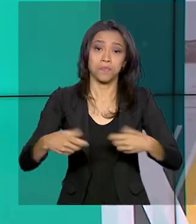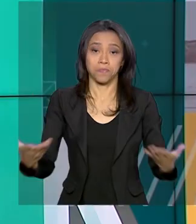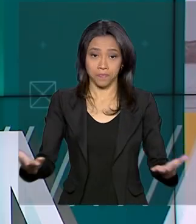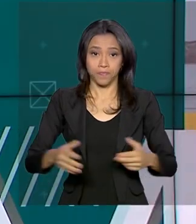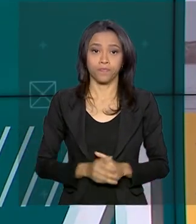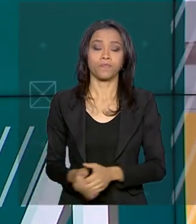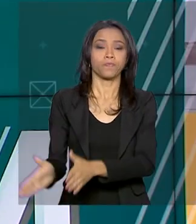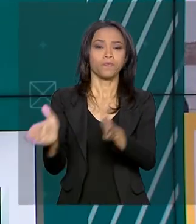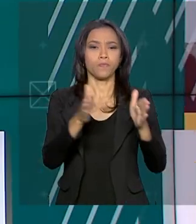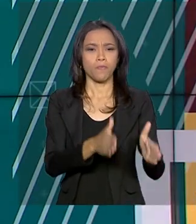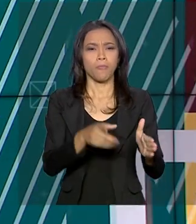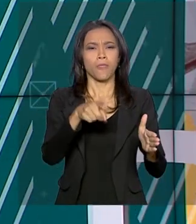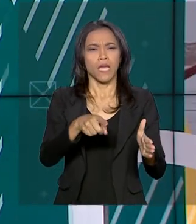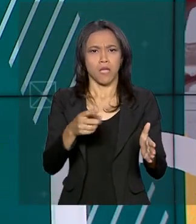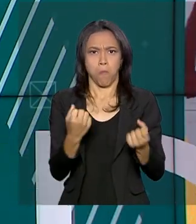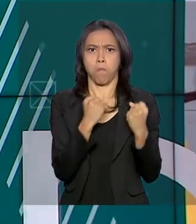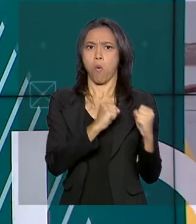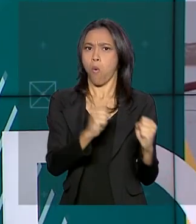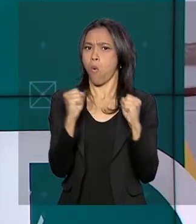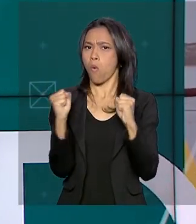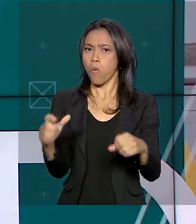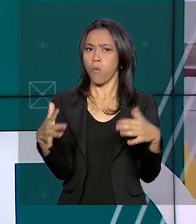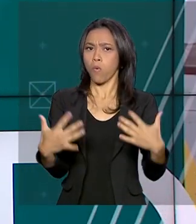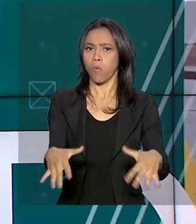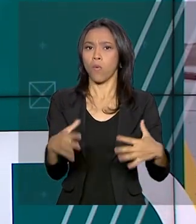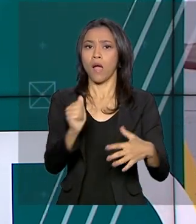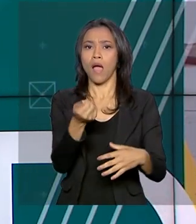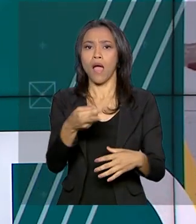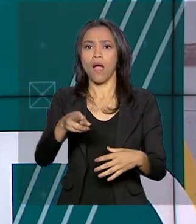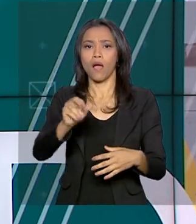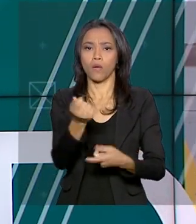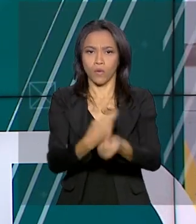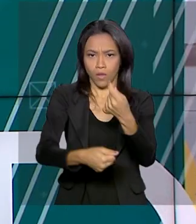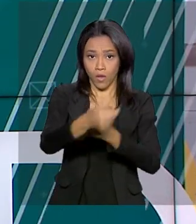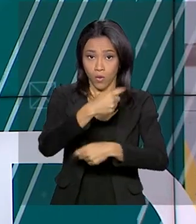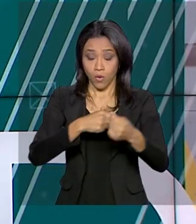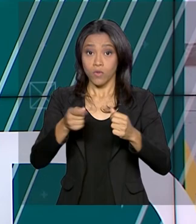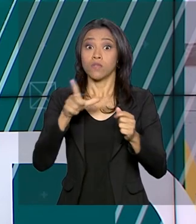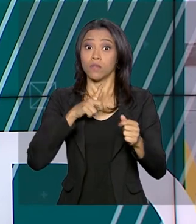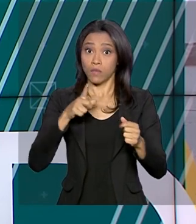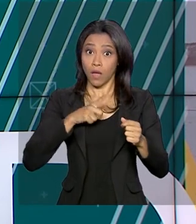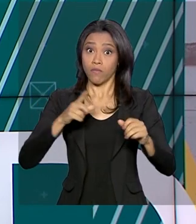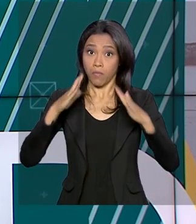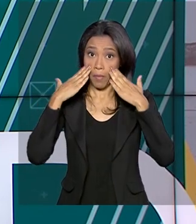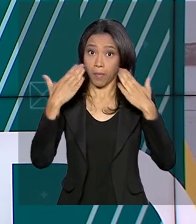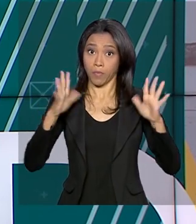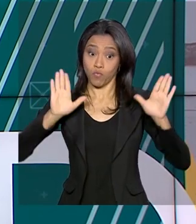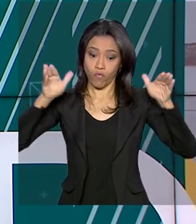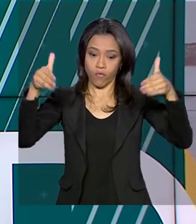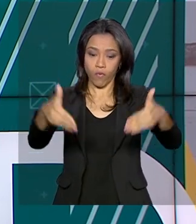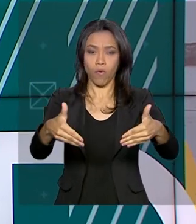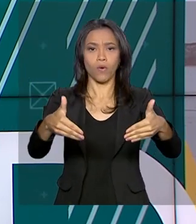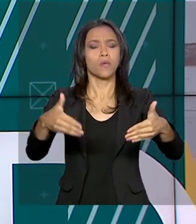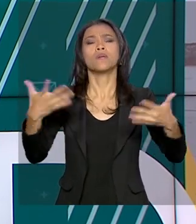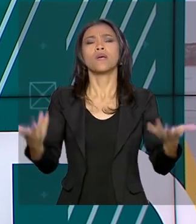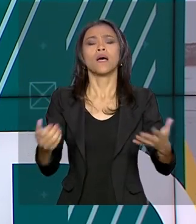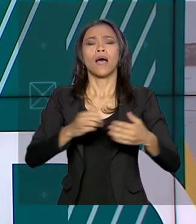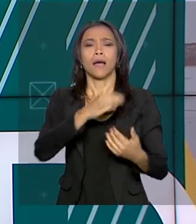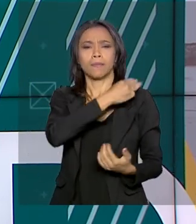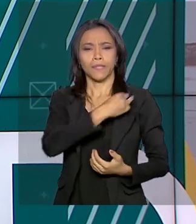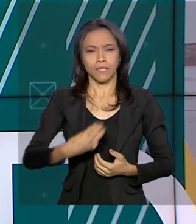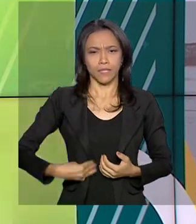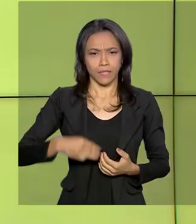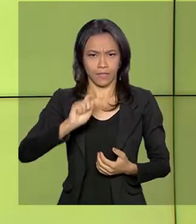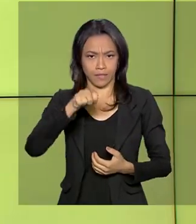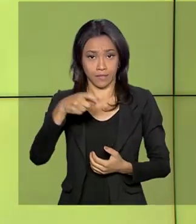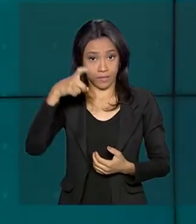E a potência do agronegócio brasileiro também esteve no centro das atenções do Fórum de Investimentos. A ministra da Agricultura destacou